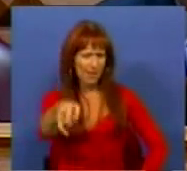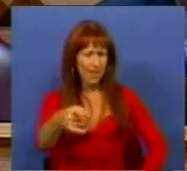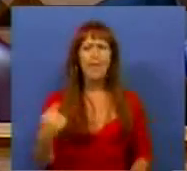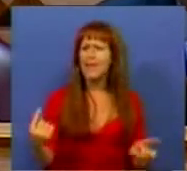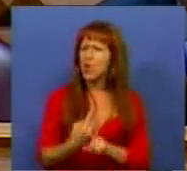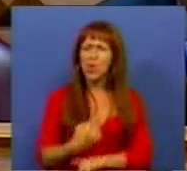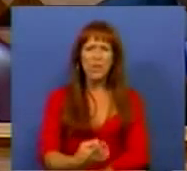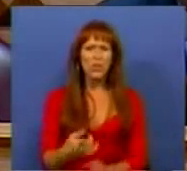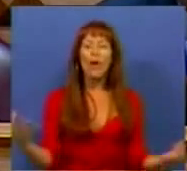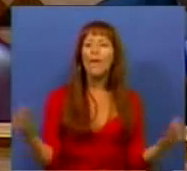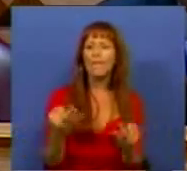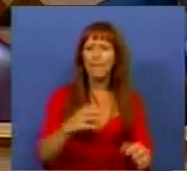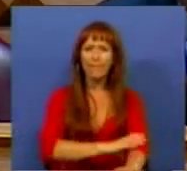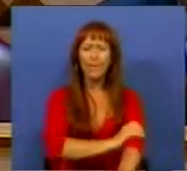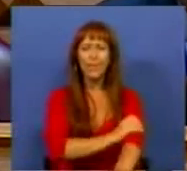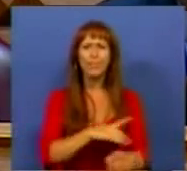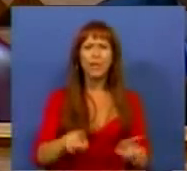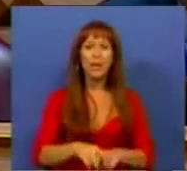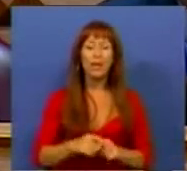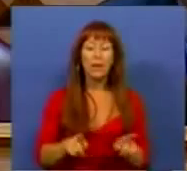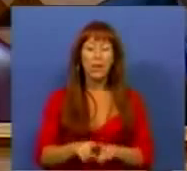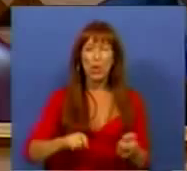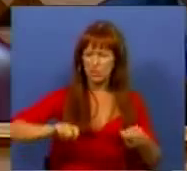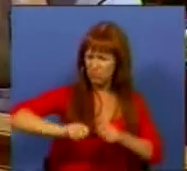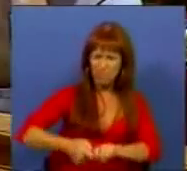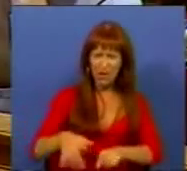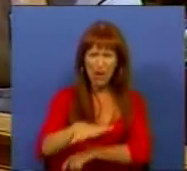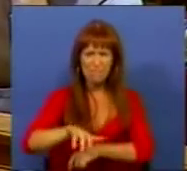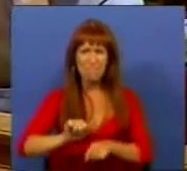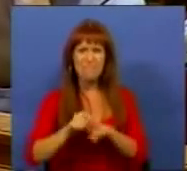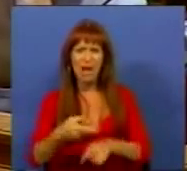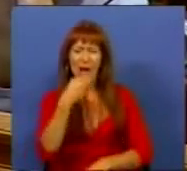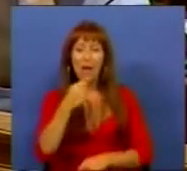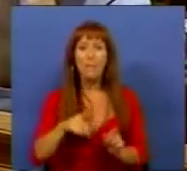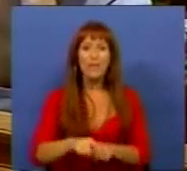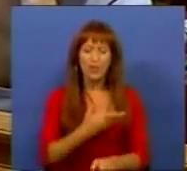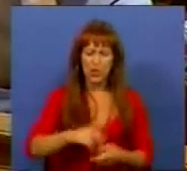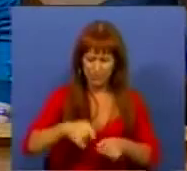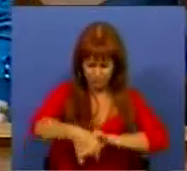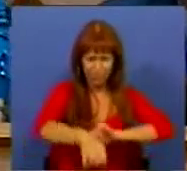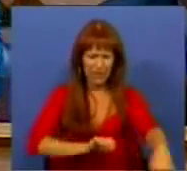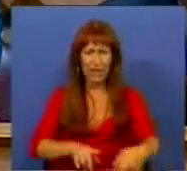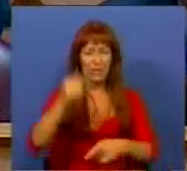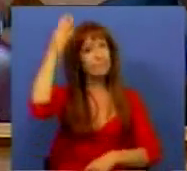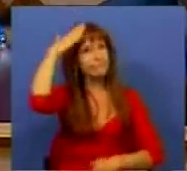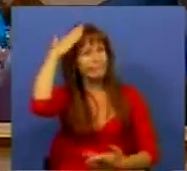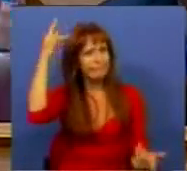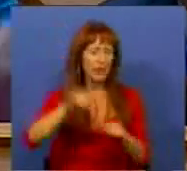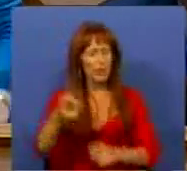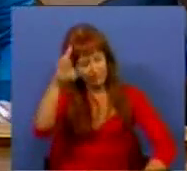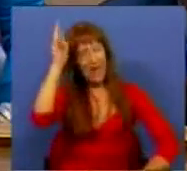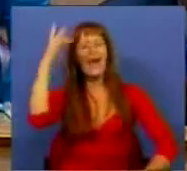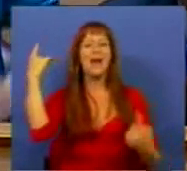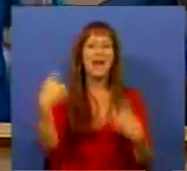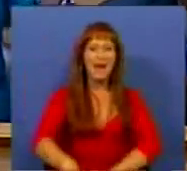que é uma coisa que de facto comprime os mapas que são velhos e é preciso ter rasgo e ter arrojo